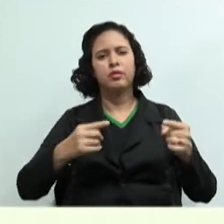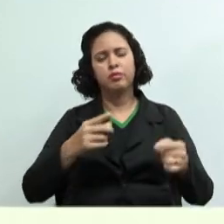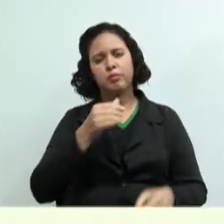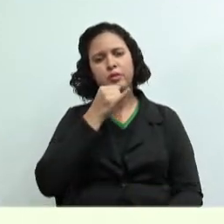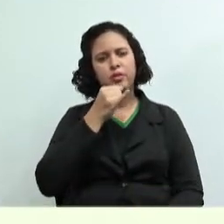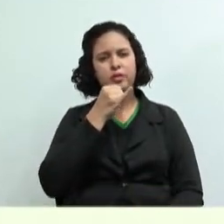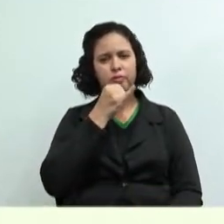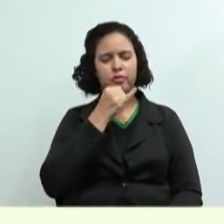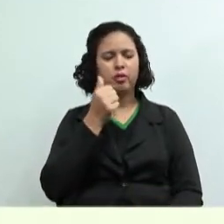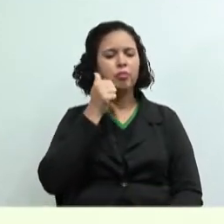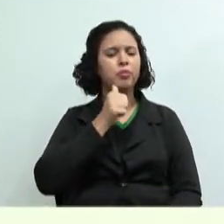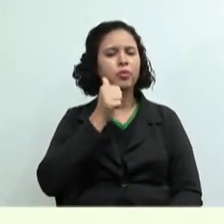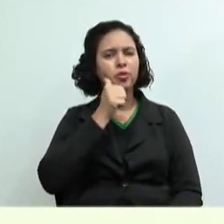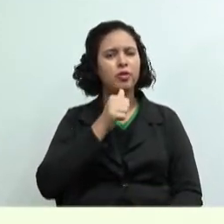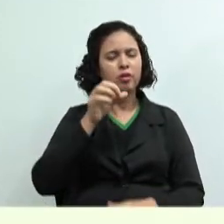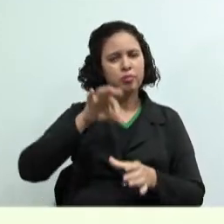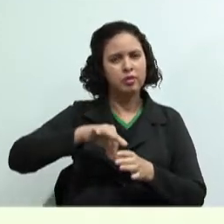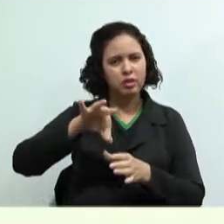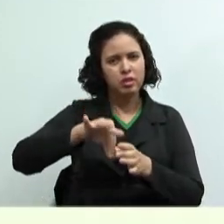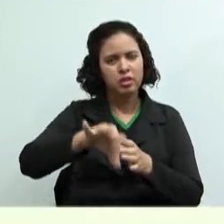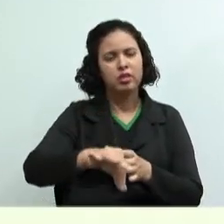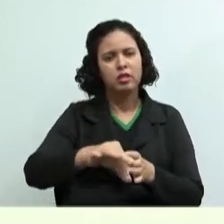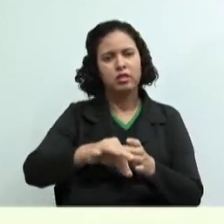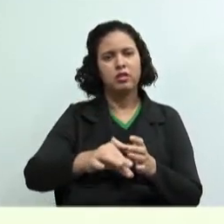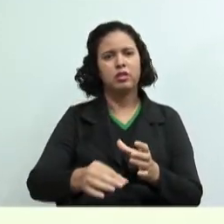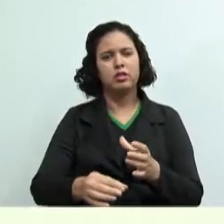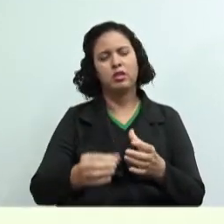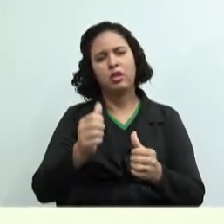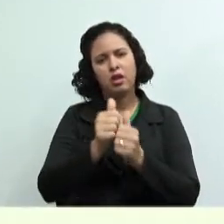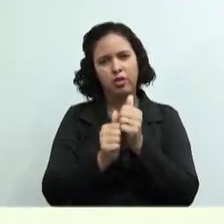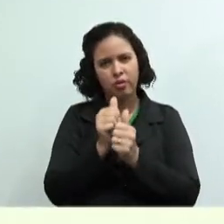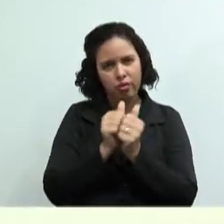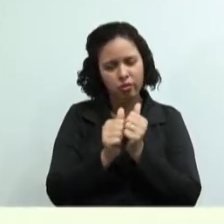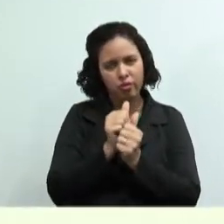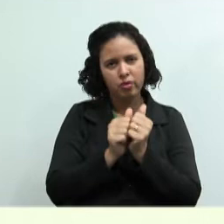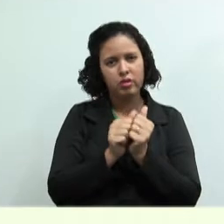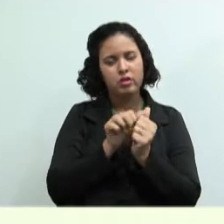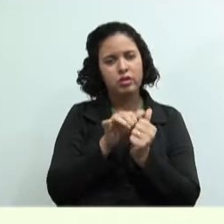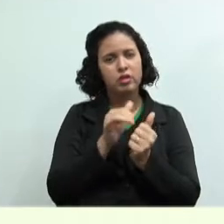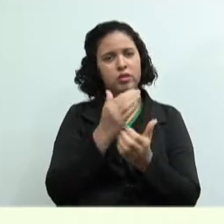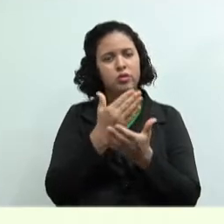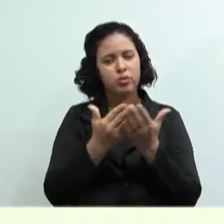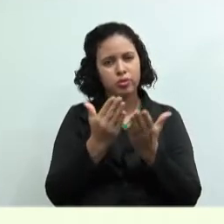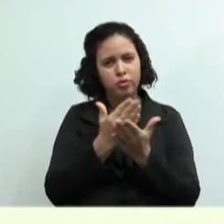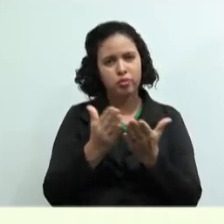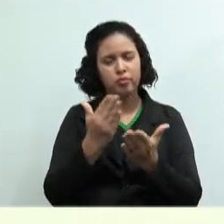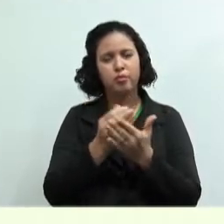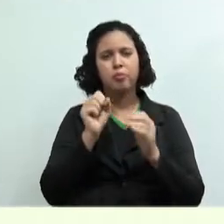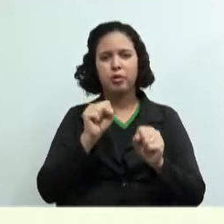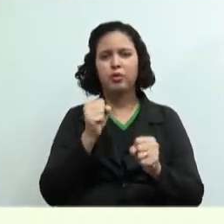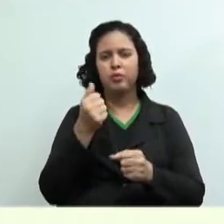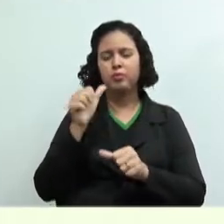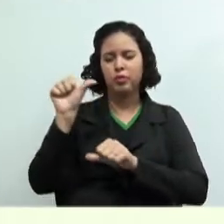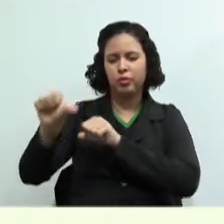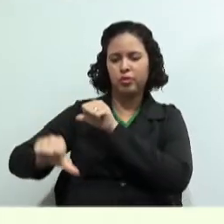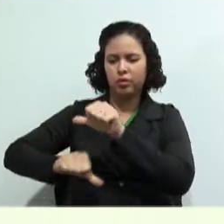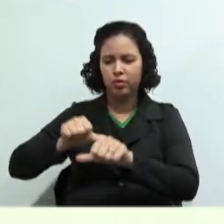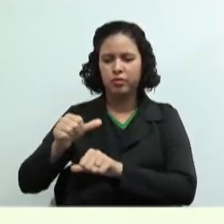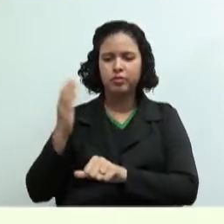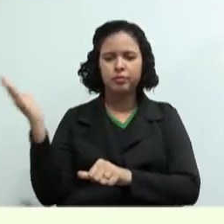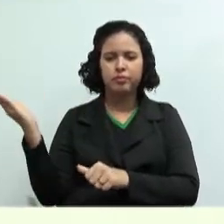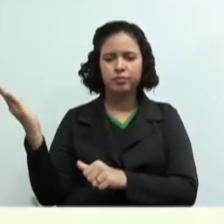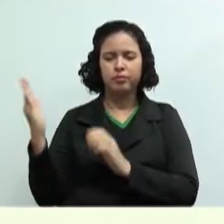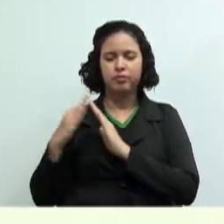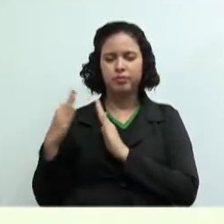Maria plantava arroz e colhia além do necessário para a família dela, ela poderia trocar com o vizinho João, por exemplo,